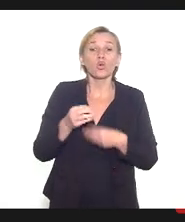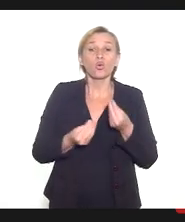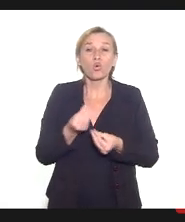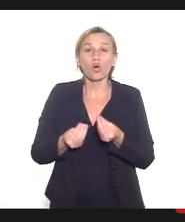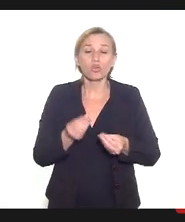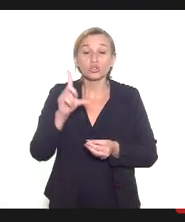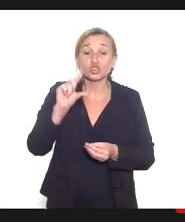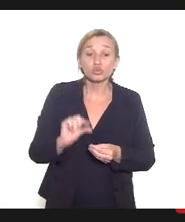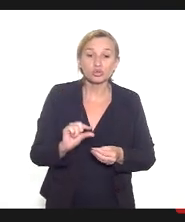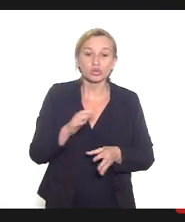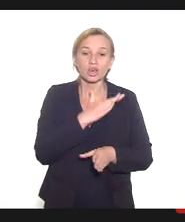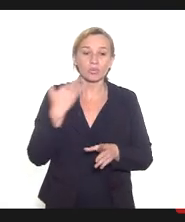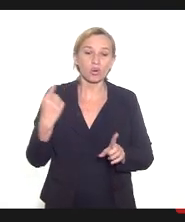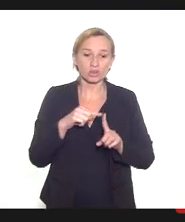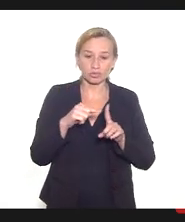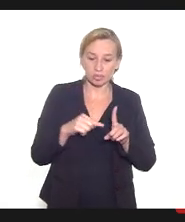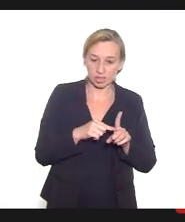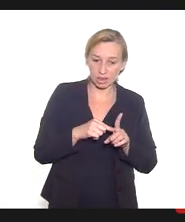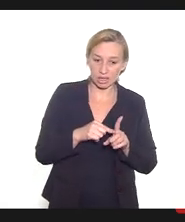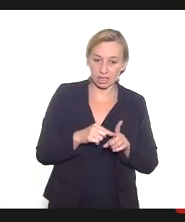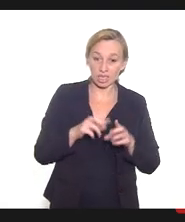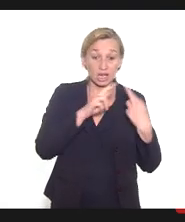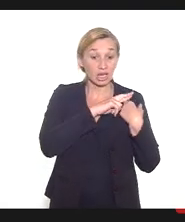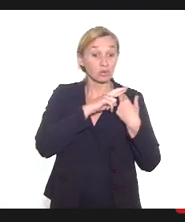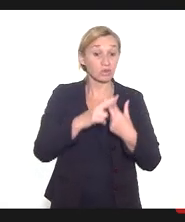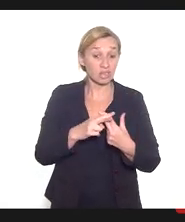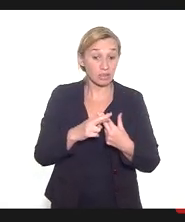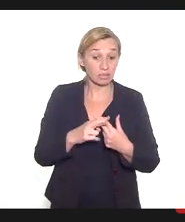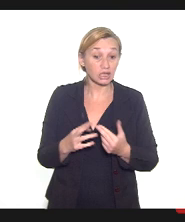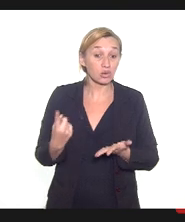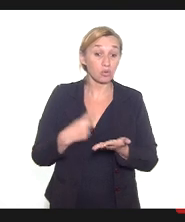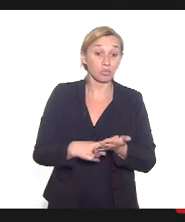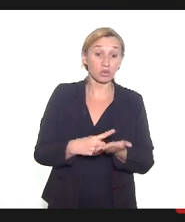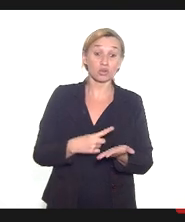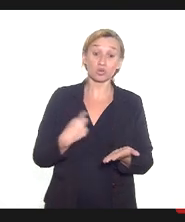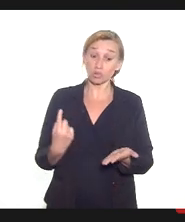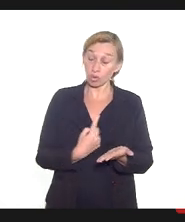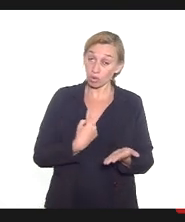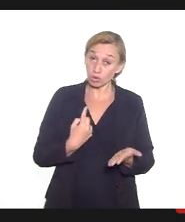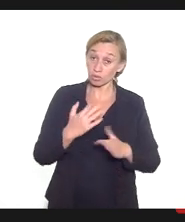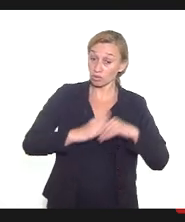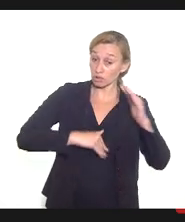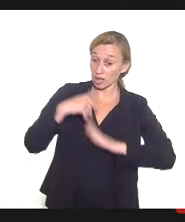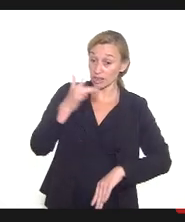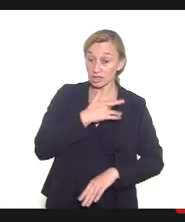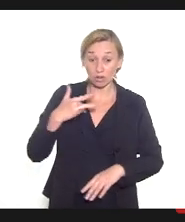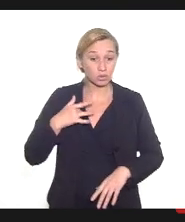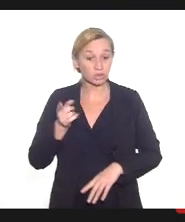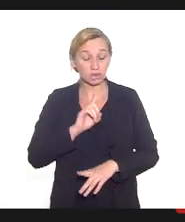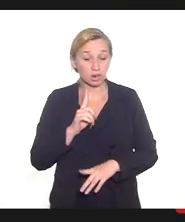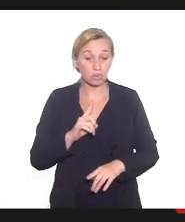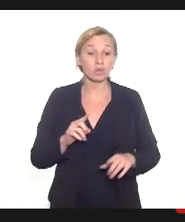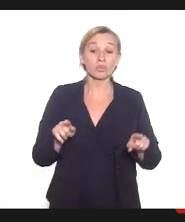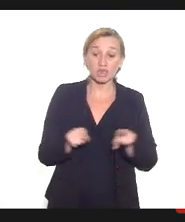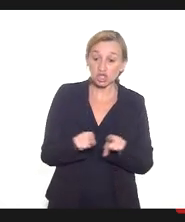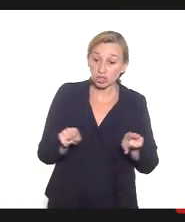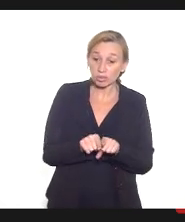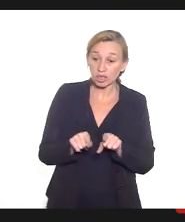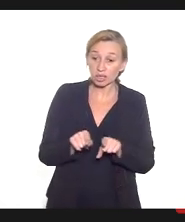mortes maternas, que tem que ser compromisso e responsabilidade, não só nossa, profissionais de saúde, mas de